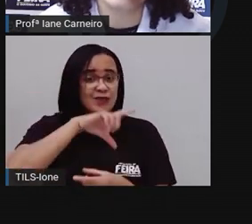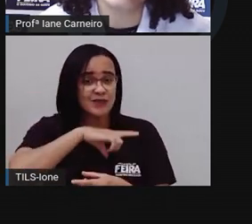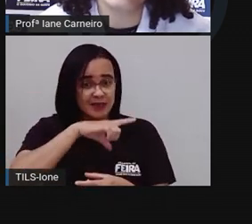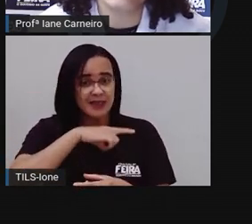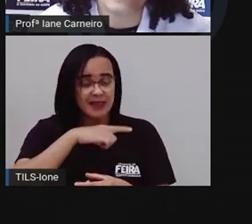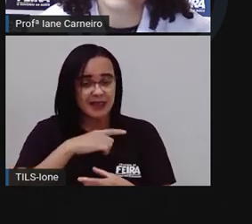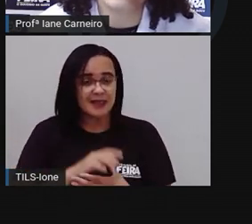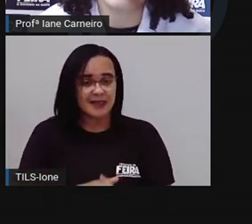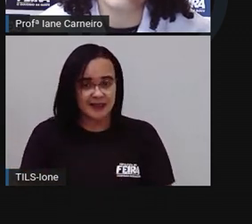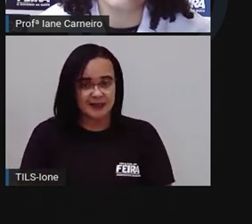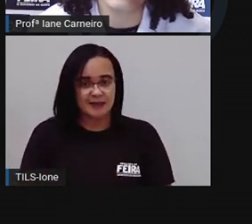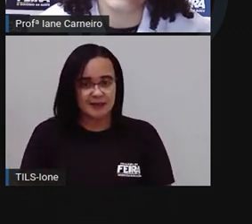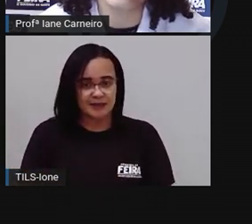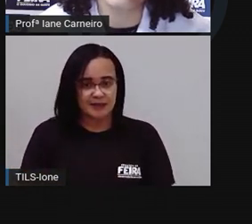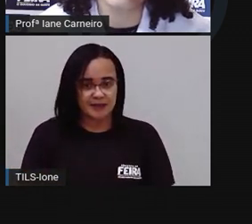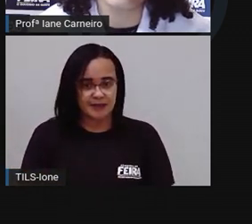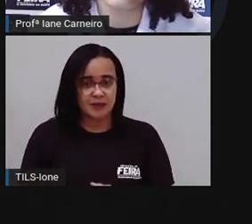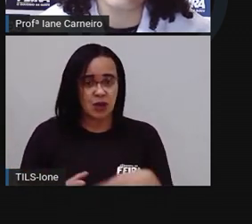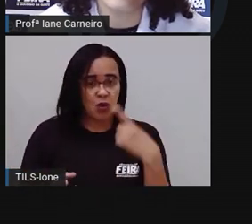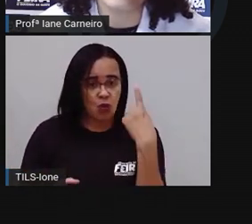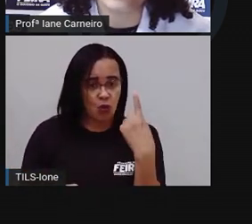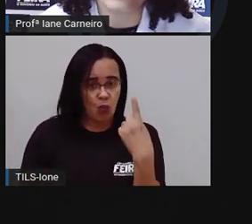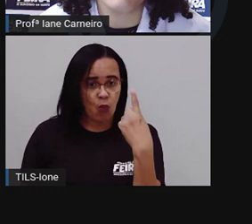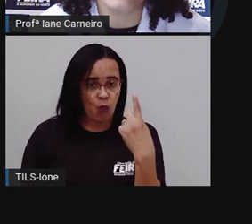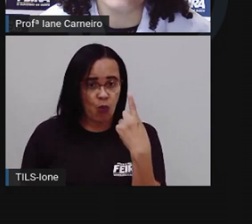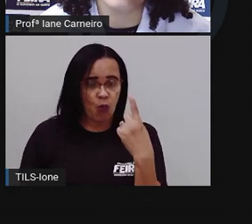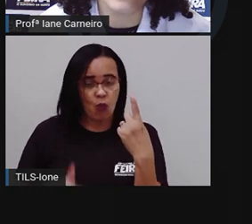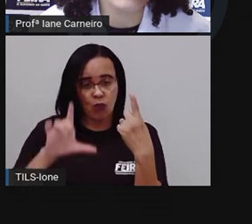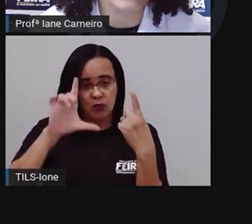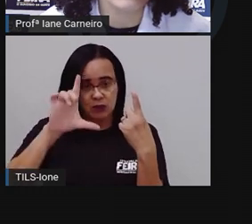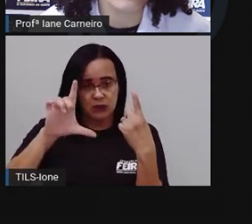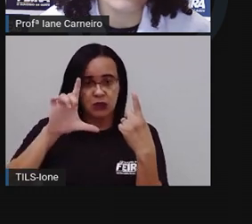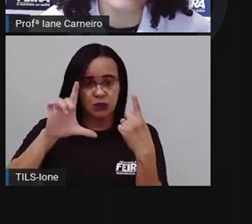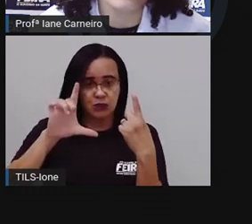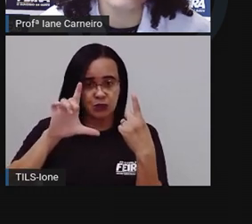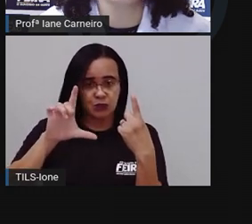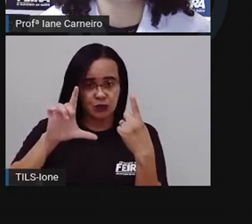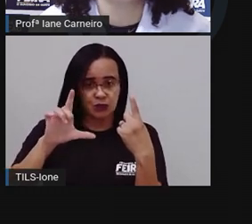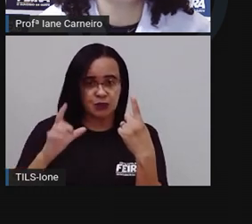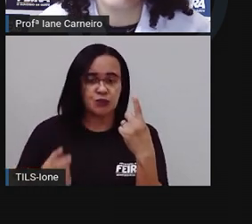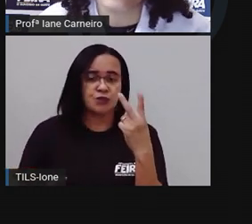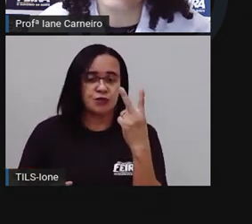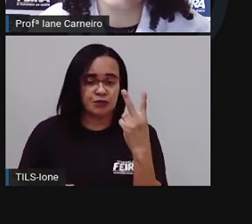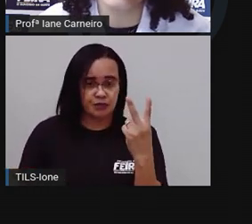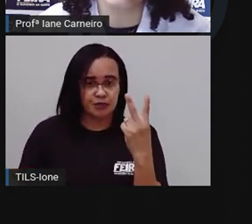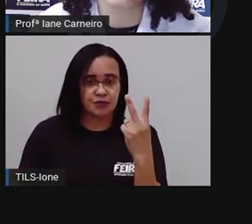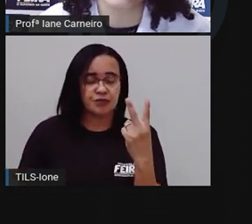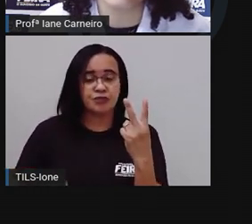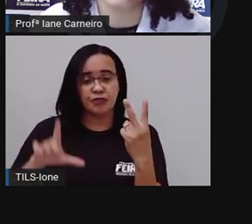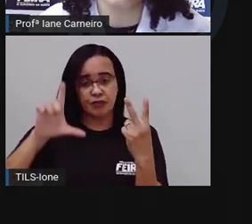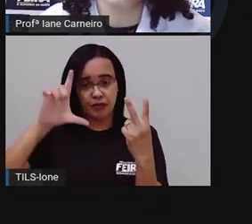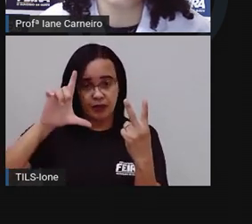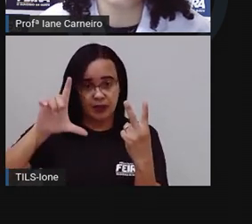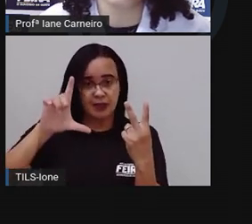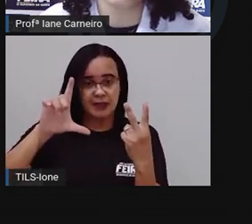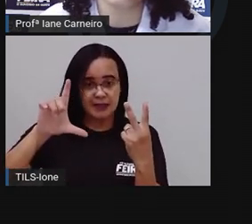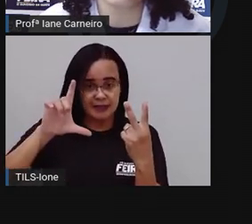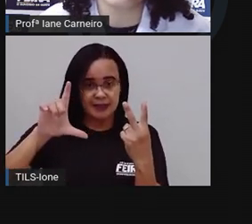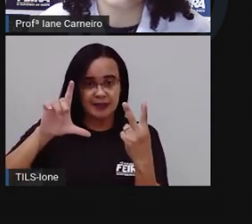pegar a canetinha, aqui tem um litro nessa garrafinha. Nessa aqui tem quanto? Mais um litro, ó.